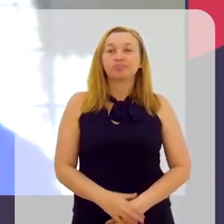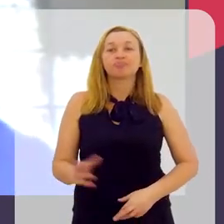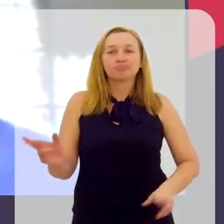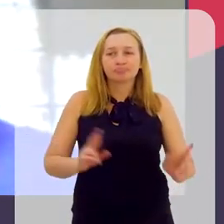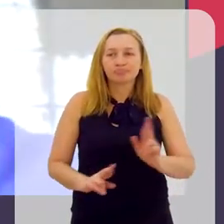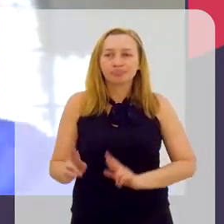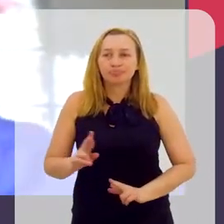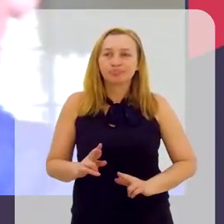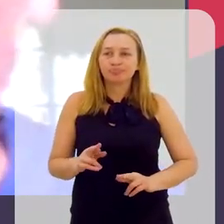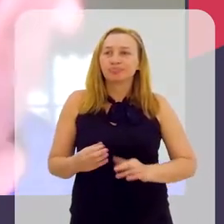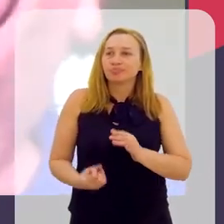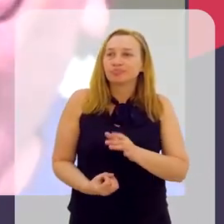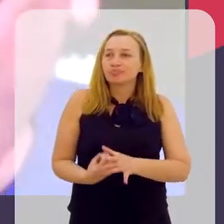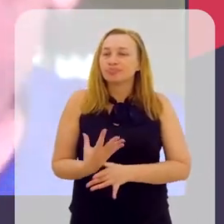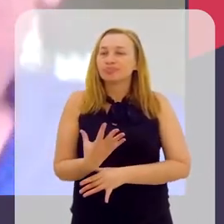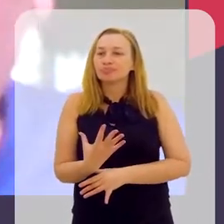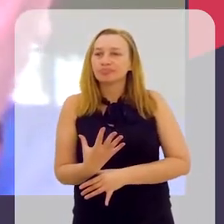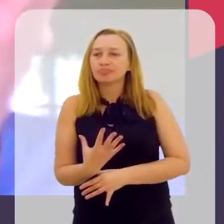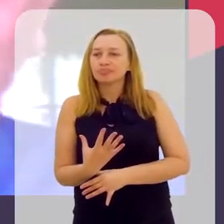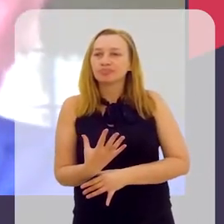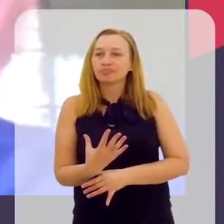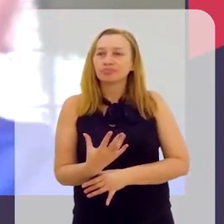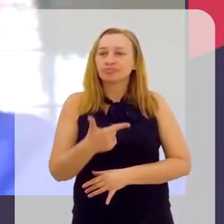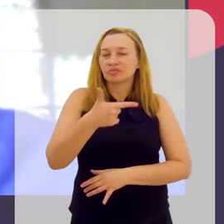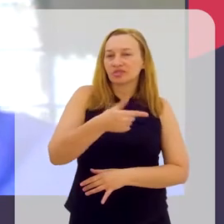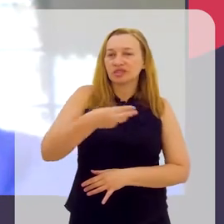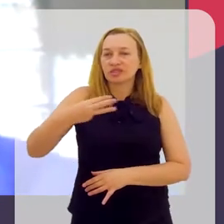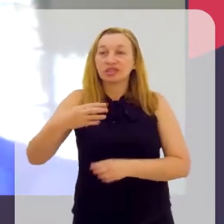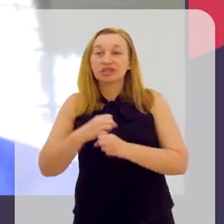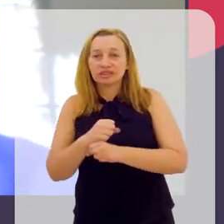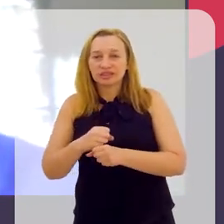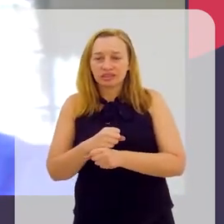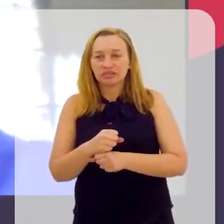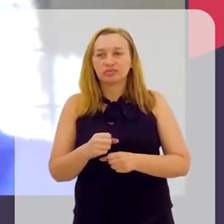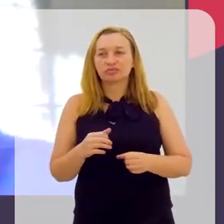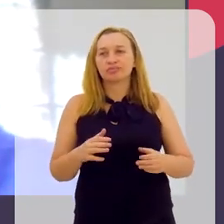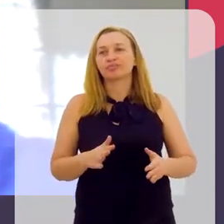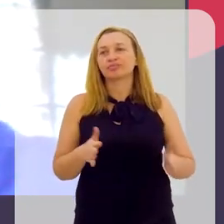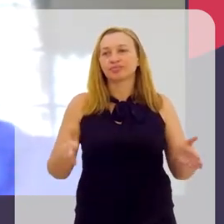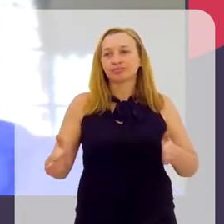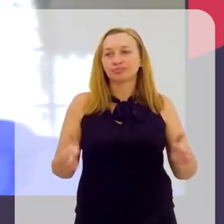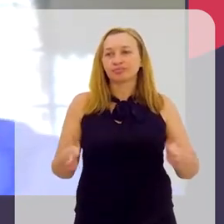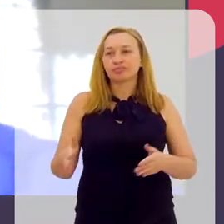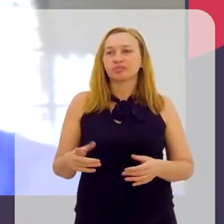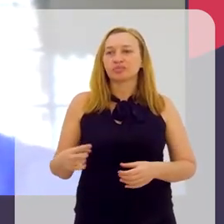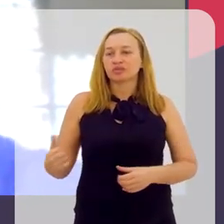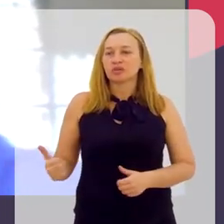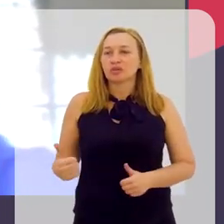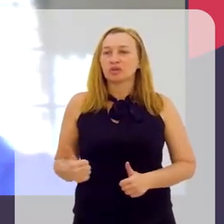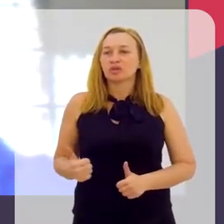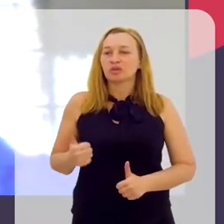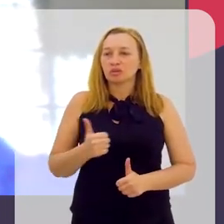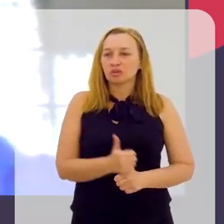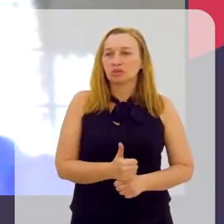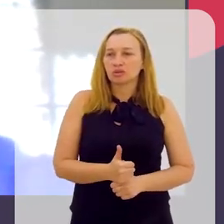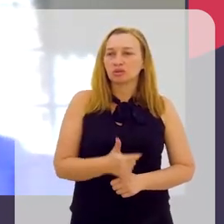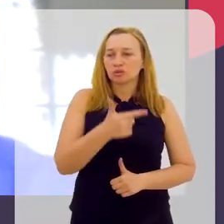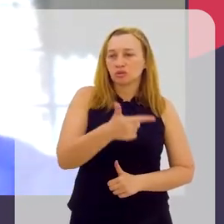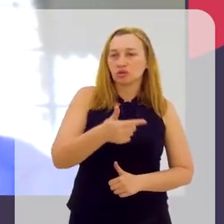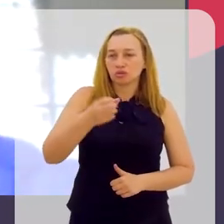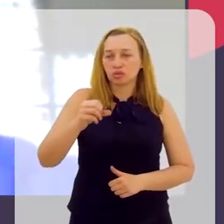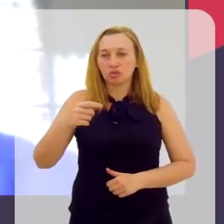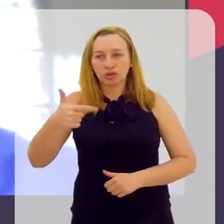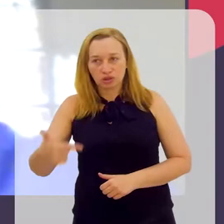Essa relação veio sendo construída ao longo desses 23 anos. Eu assumi o programa em